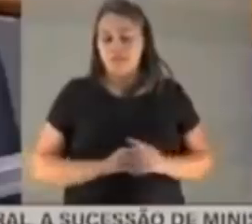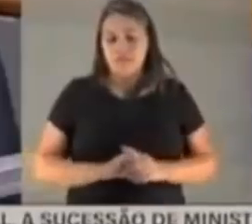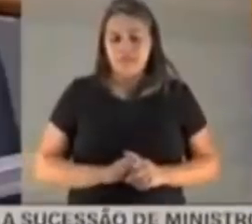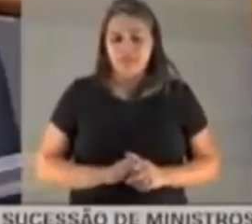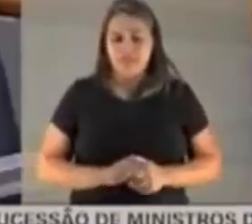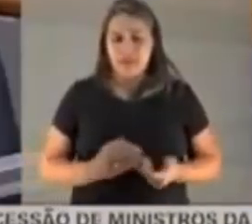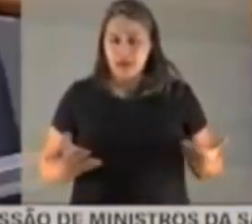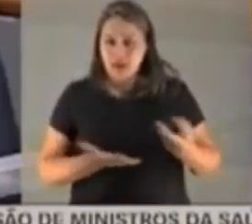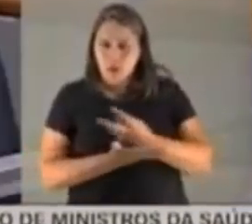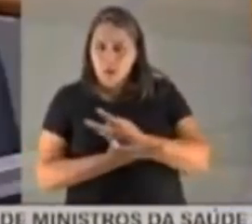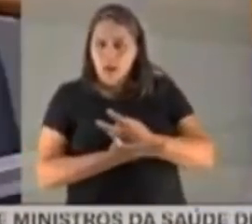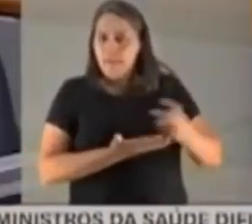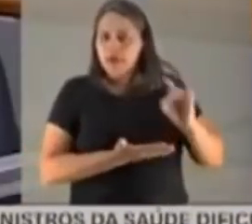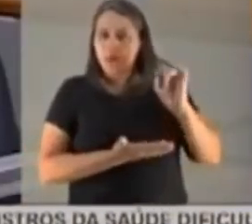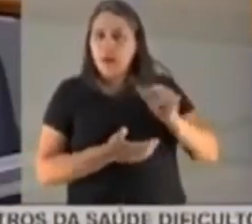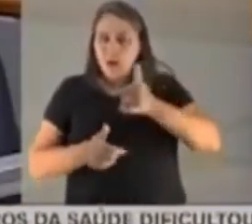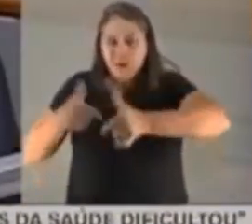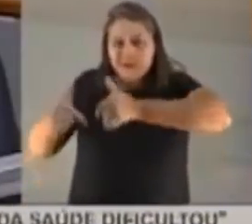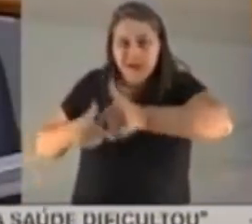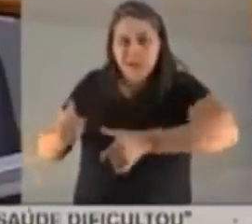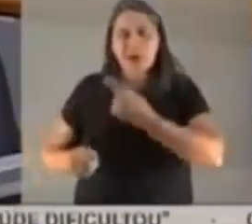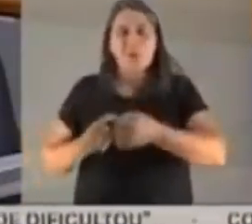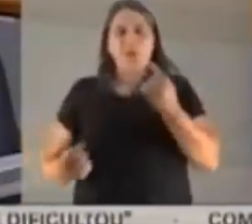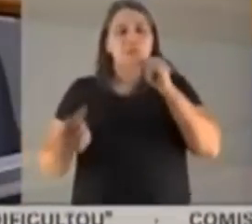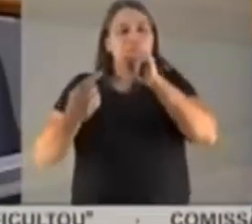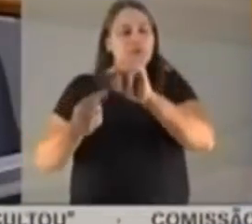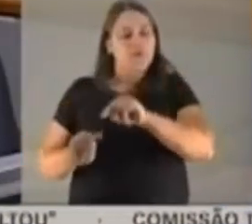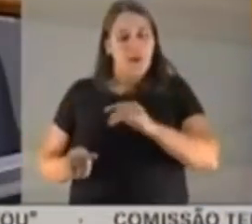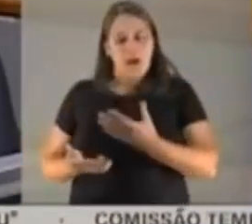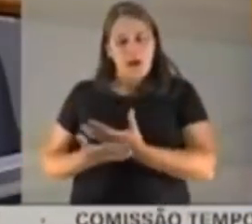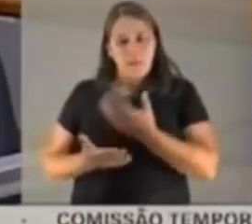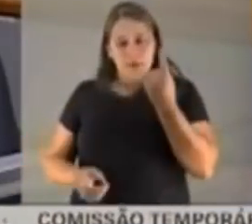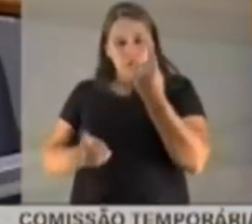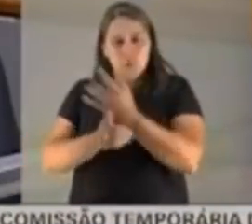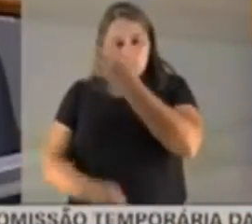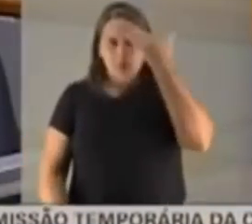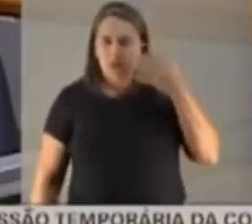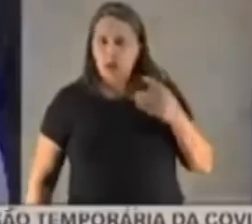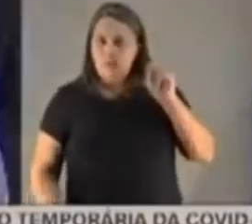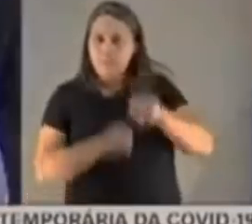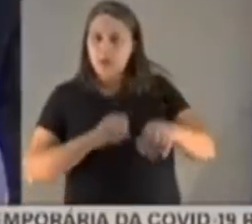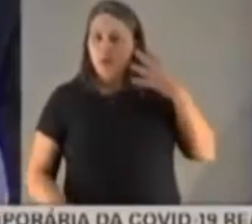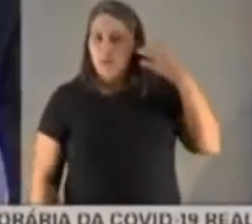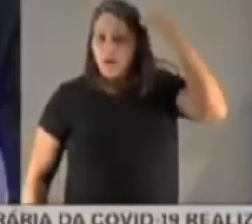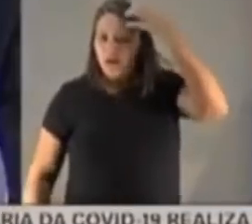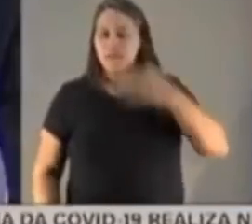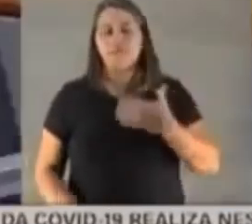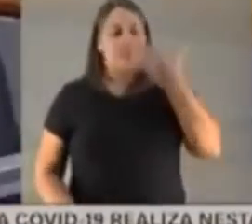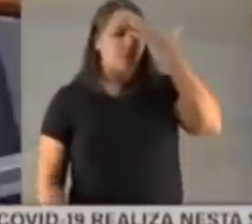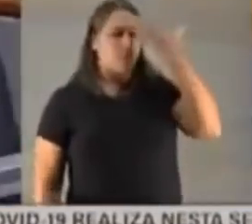Na sua opinião, o seu impeachment é fruto da sua atuação em relação ao caso Marielle? Começou ali. Obrigado, senador. Muito obrigada, presidente. Obrigado, senador.